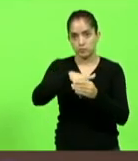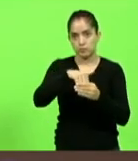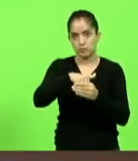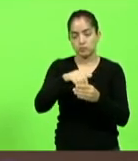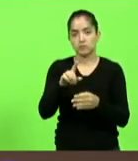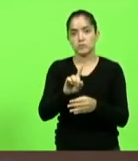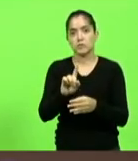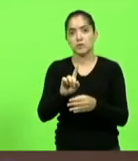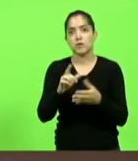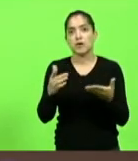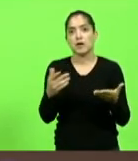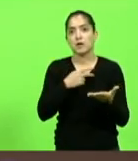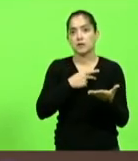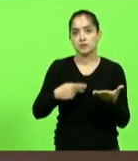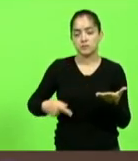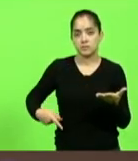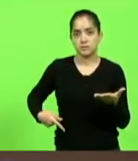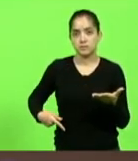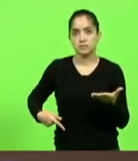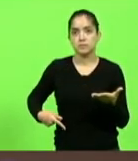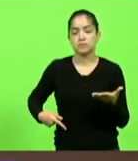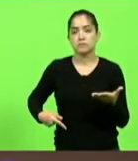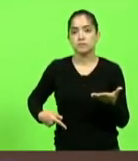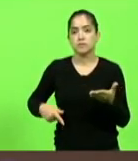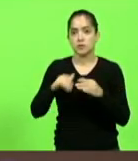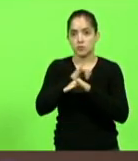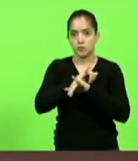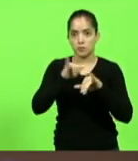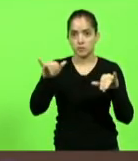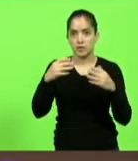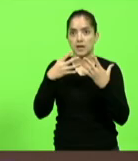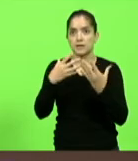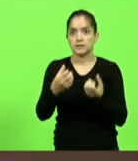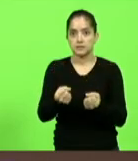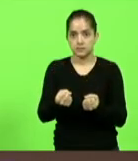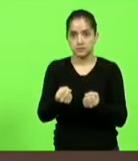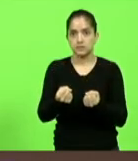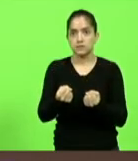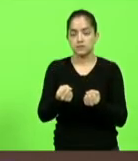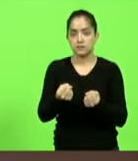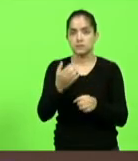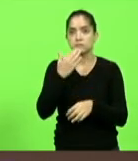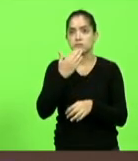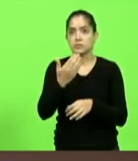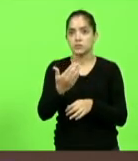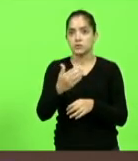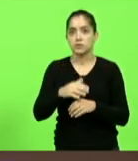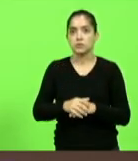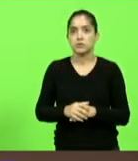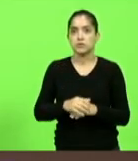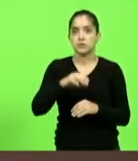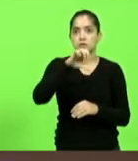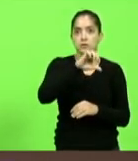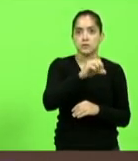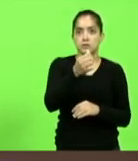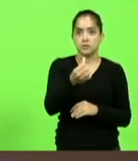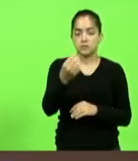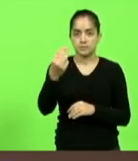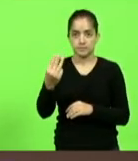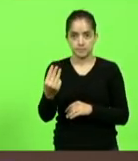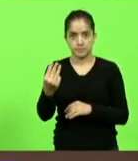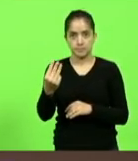presidência comunica que defere os seguintes requerimentos 963